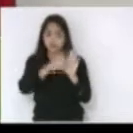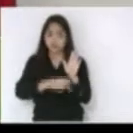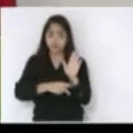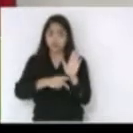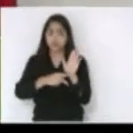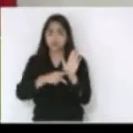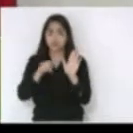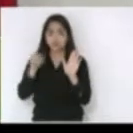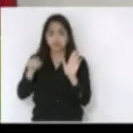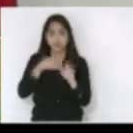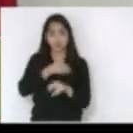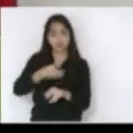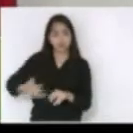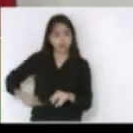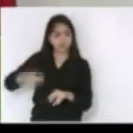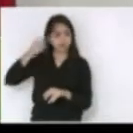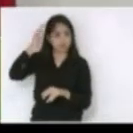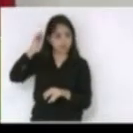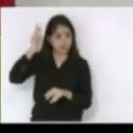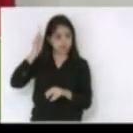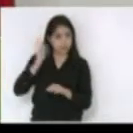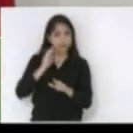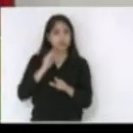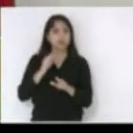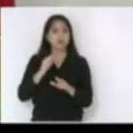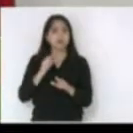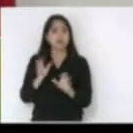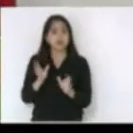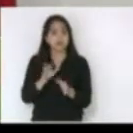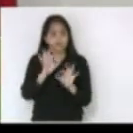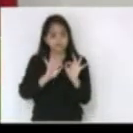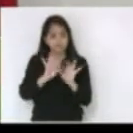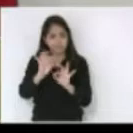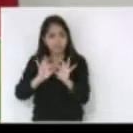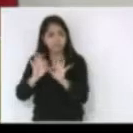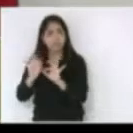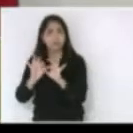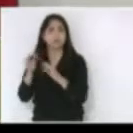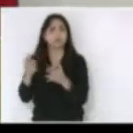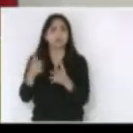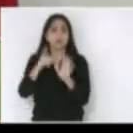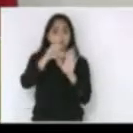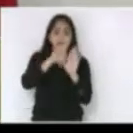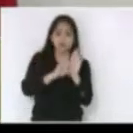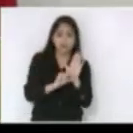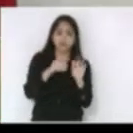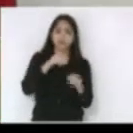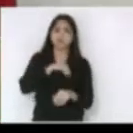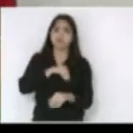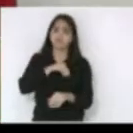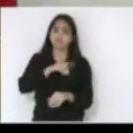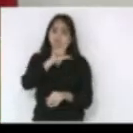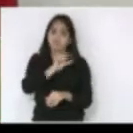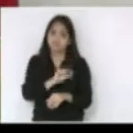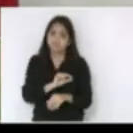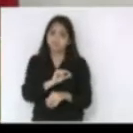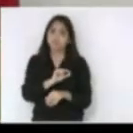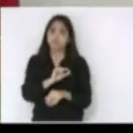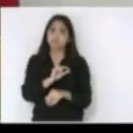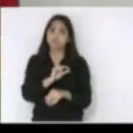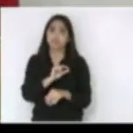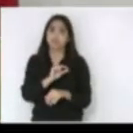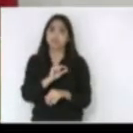que Temer vem implementando reduzir ganho real do salário mínimo congelar reajuste de